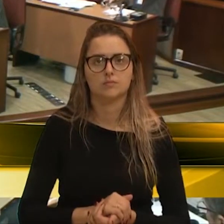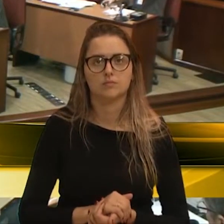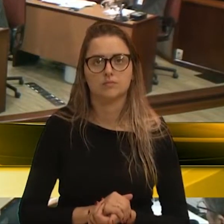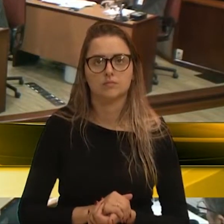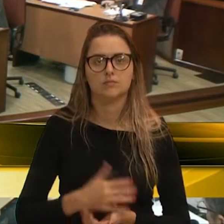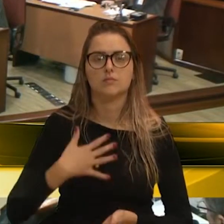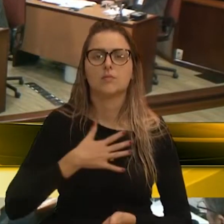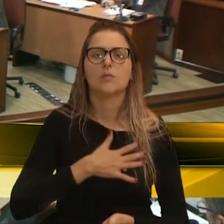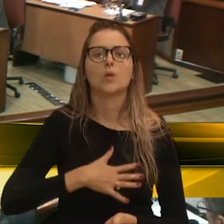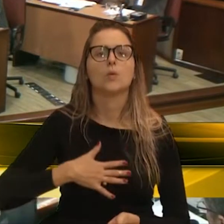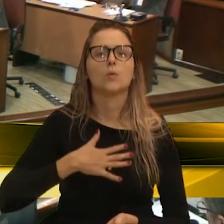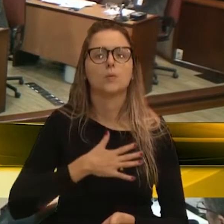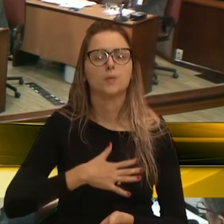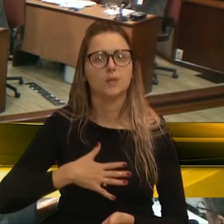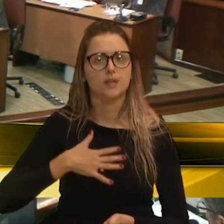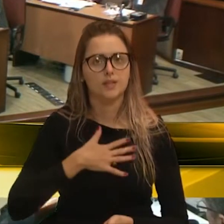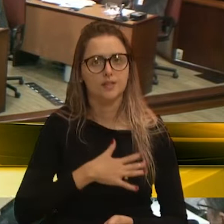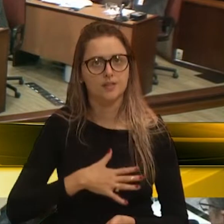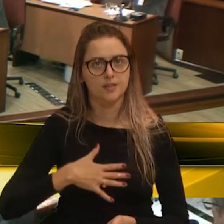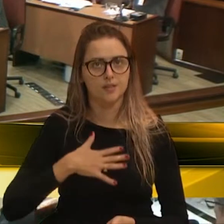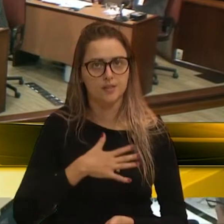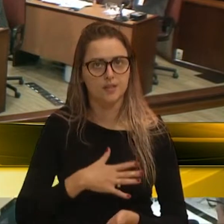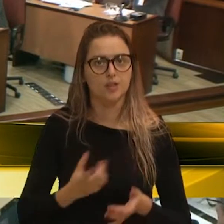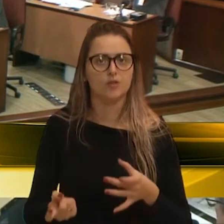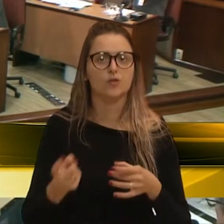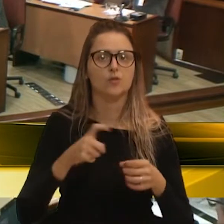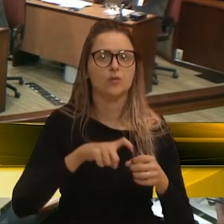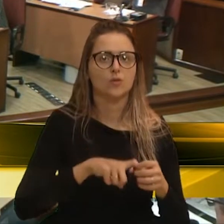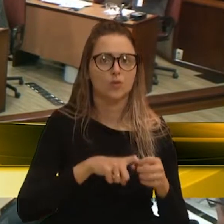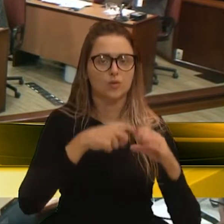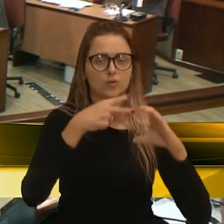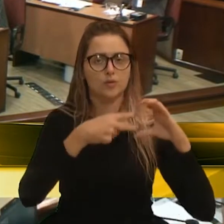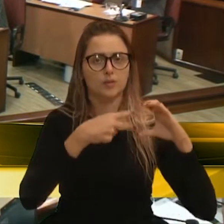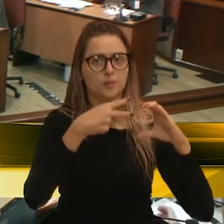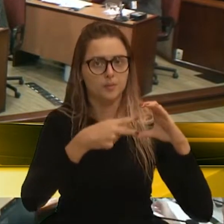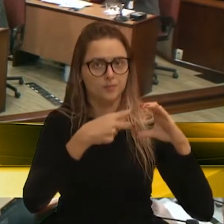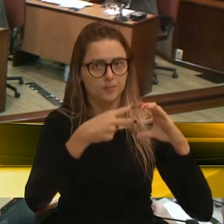que satisfação, que prazer estar aqui nessa casa novamente.